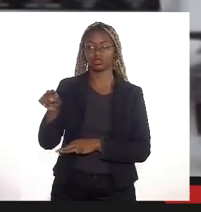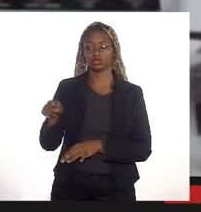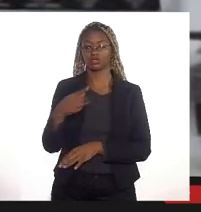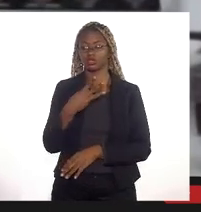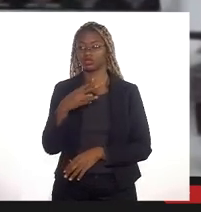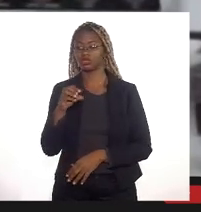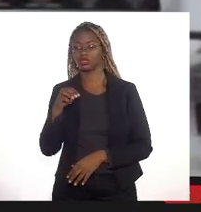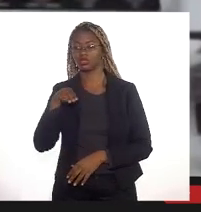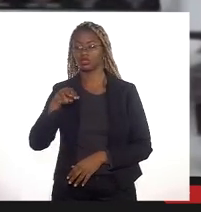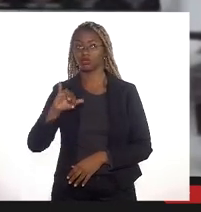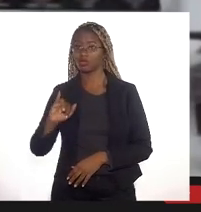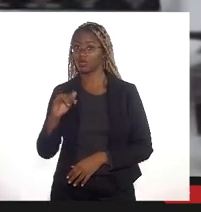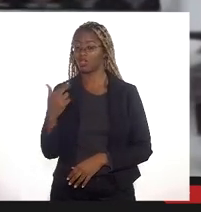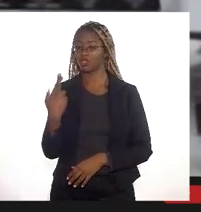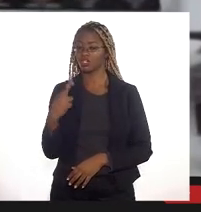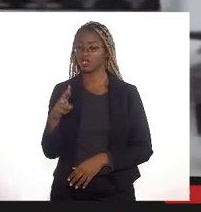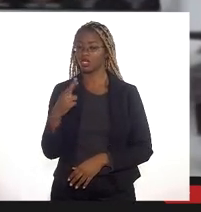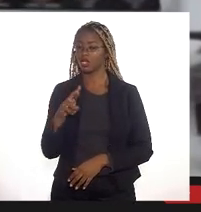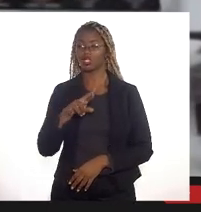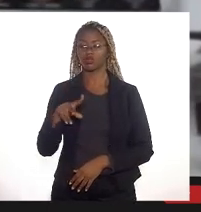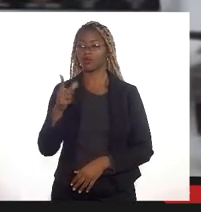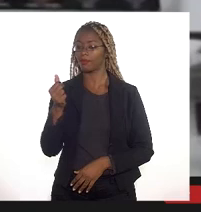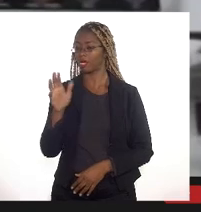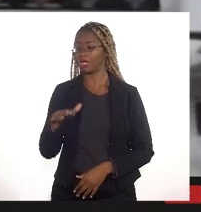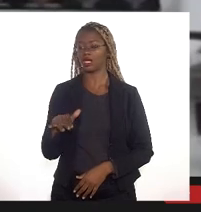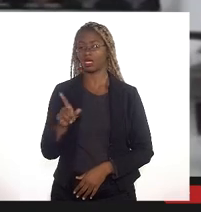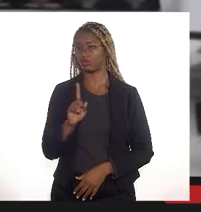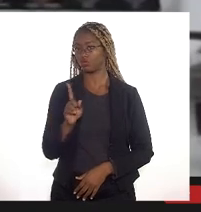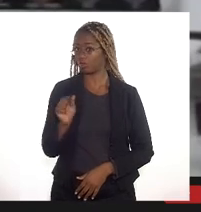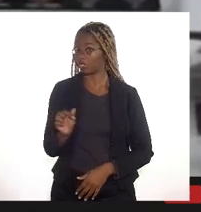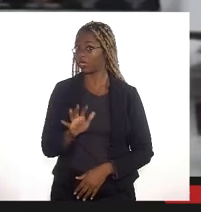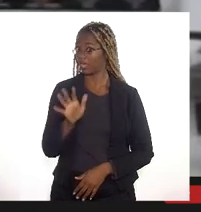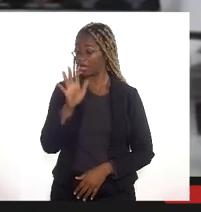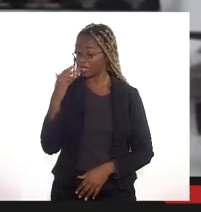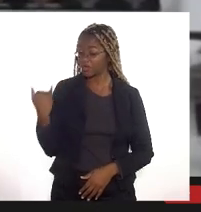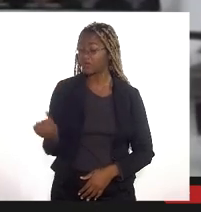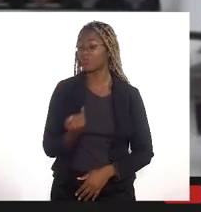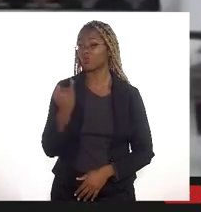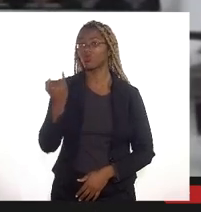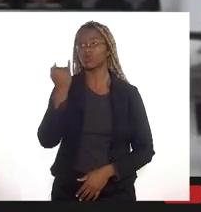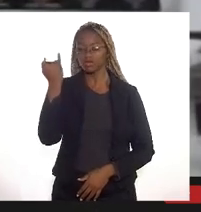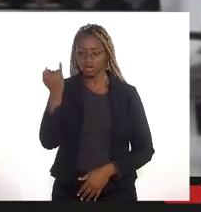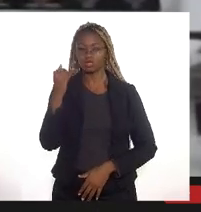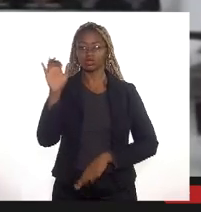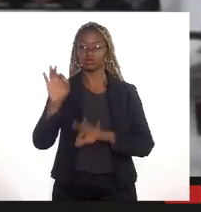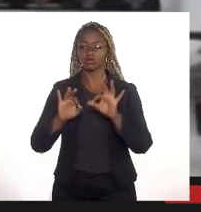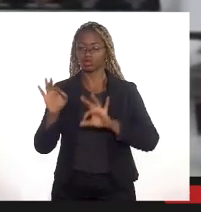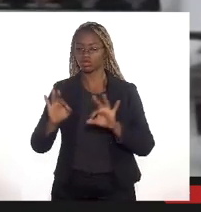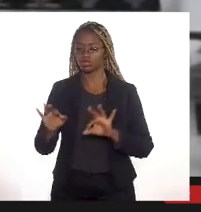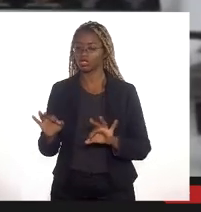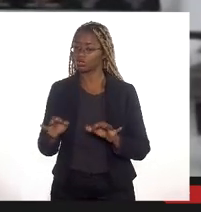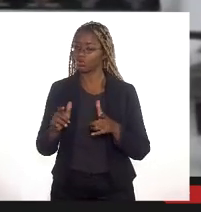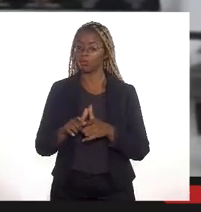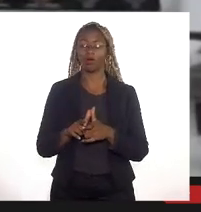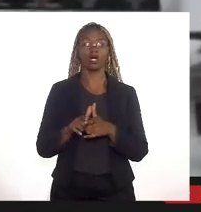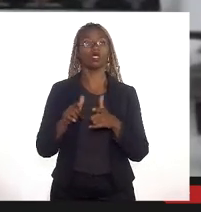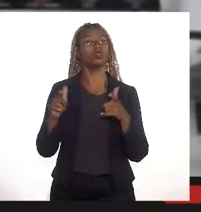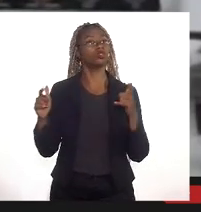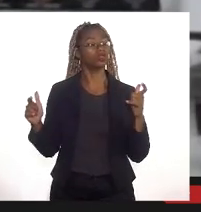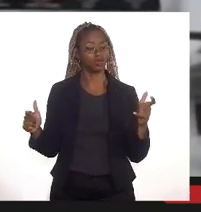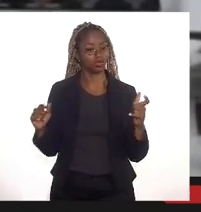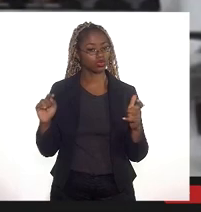300 milhões de reais não é um projeto barato é um projeto significativo você é o maior projeto